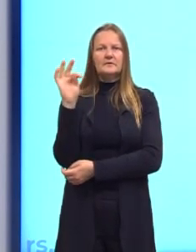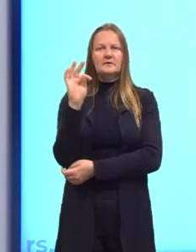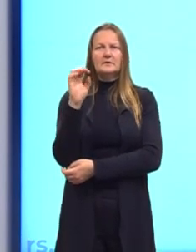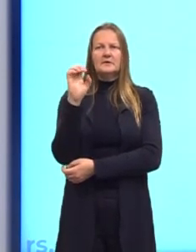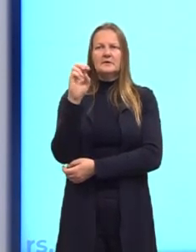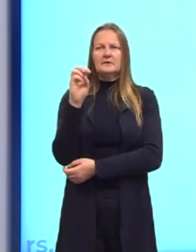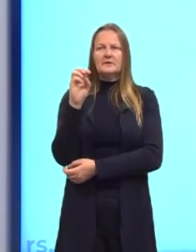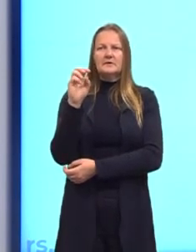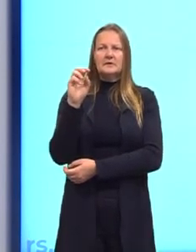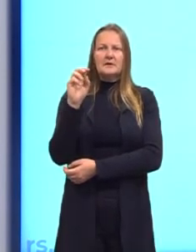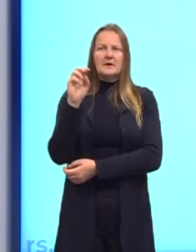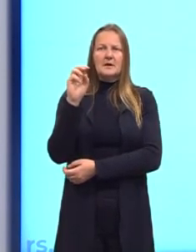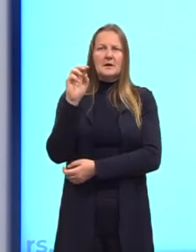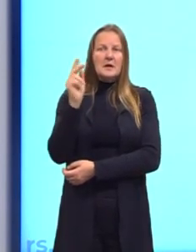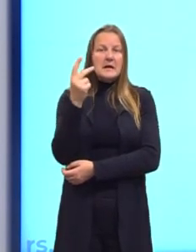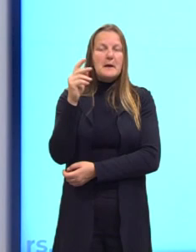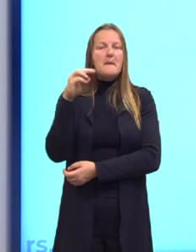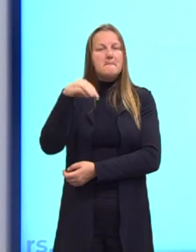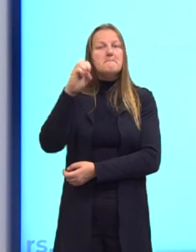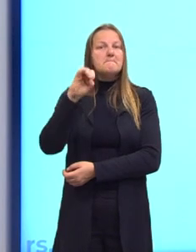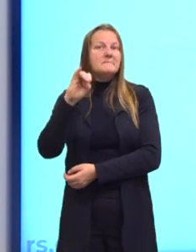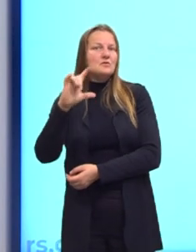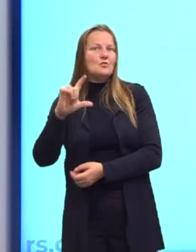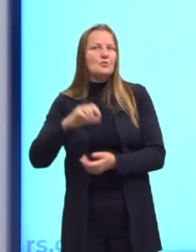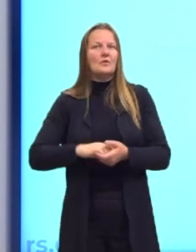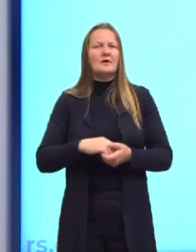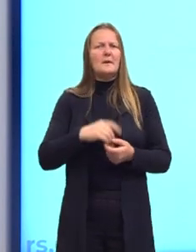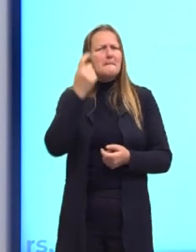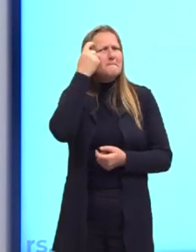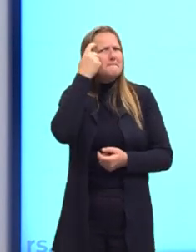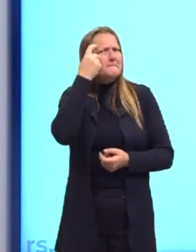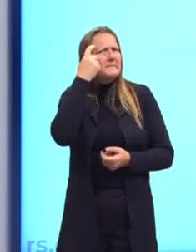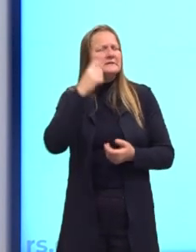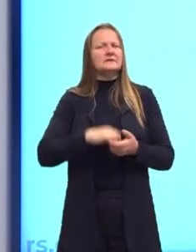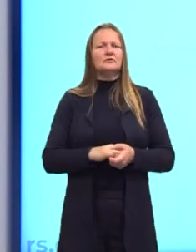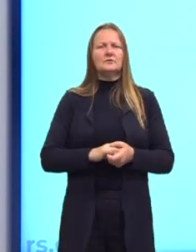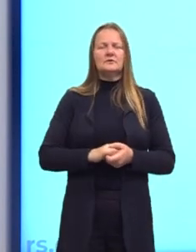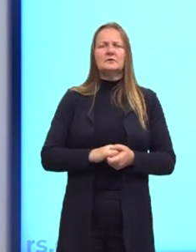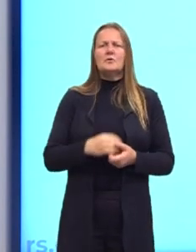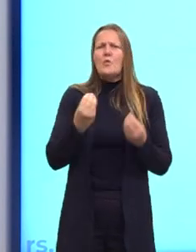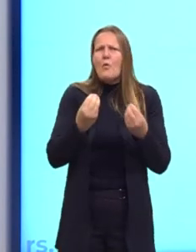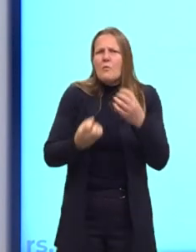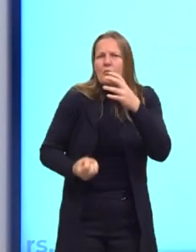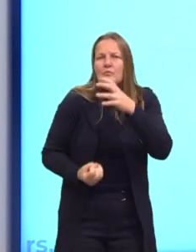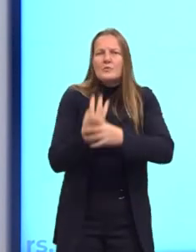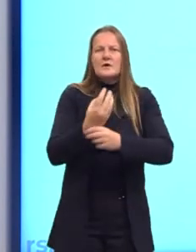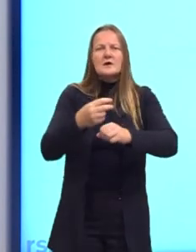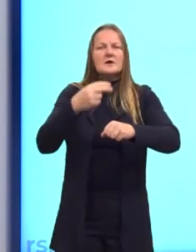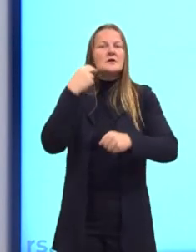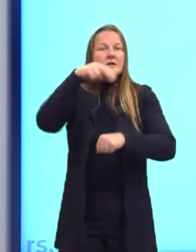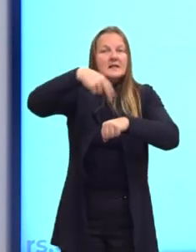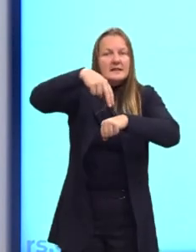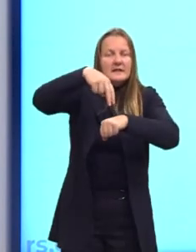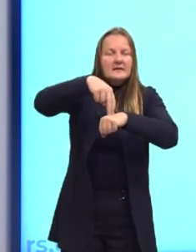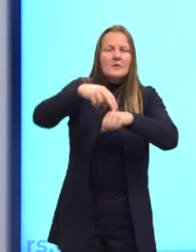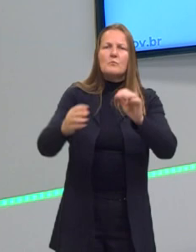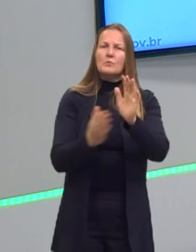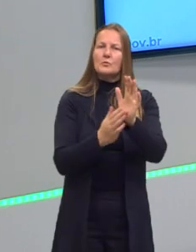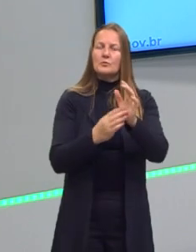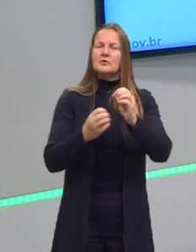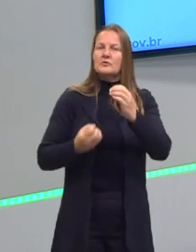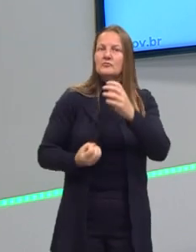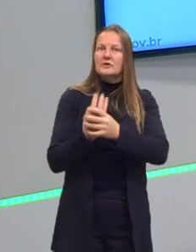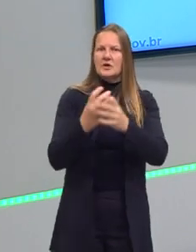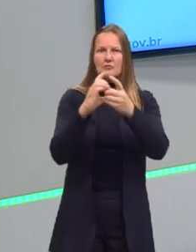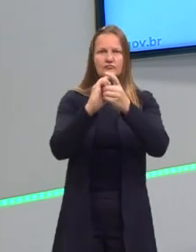americana, norte-americana, é de uma democracia. Eles já partem da criação da nação, já com esse propósito democrático.